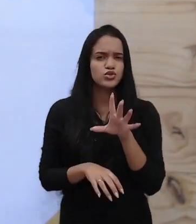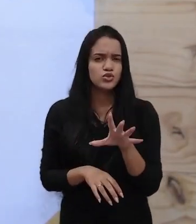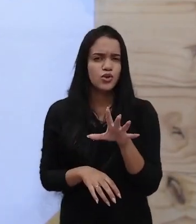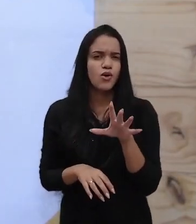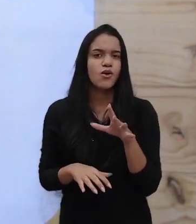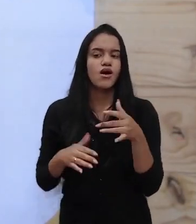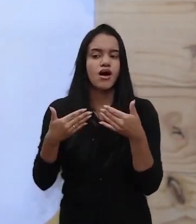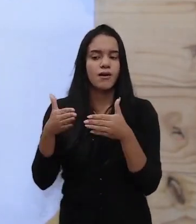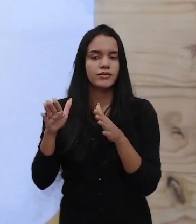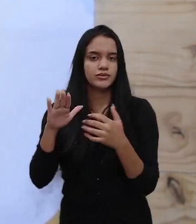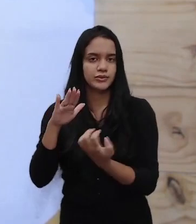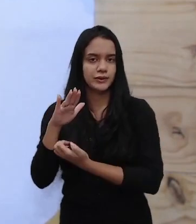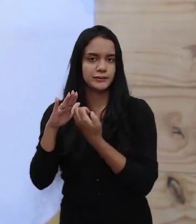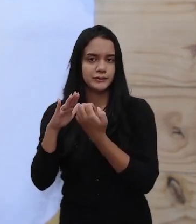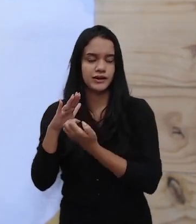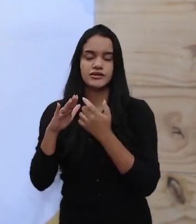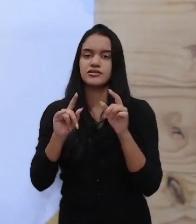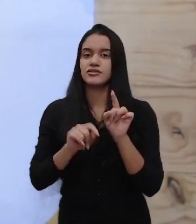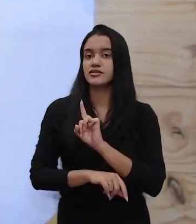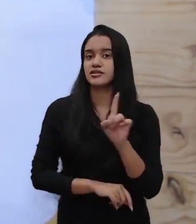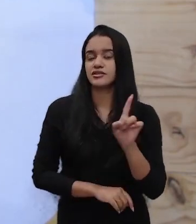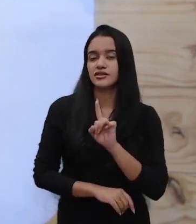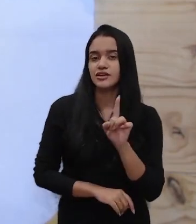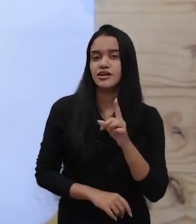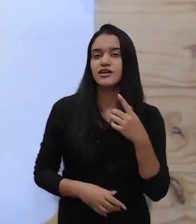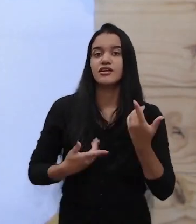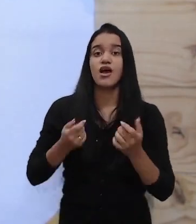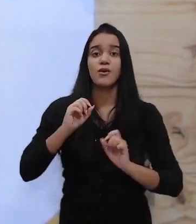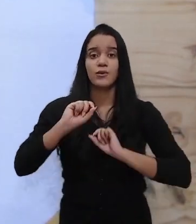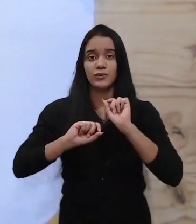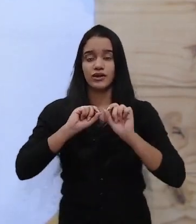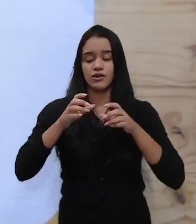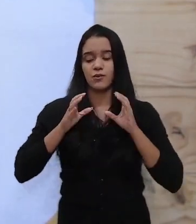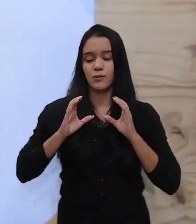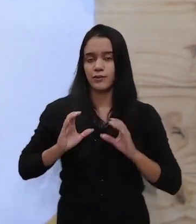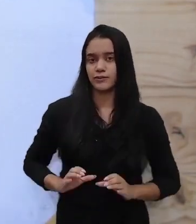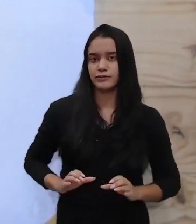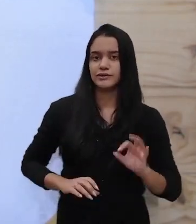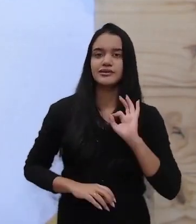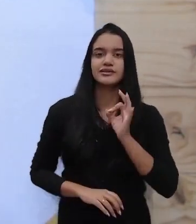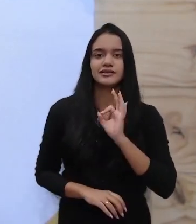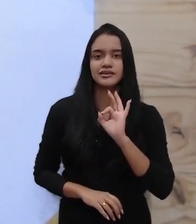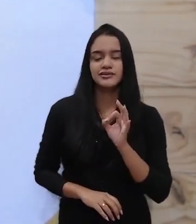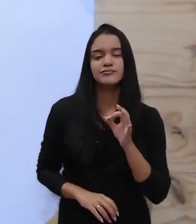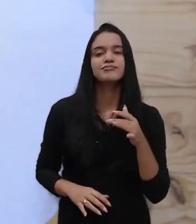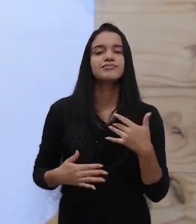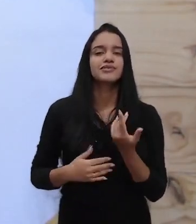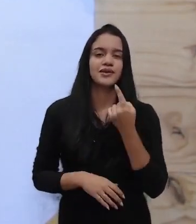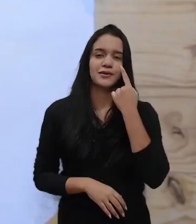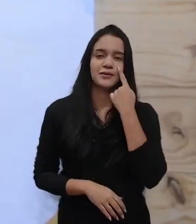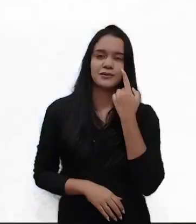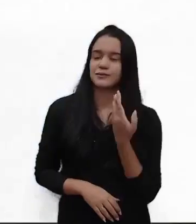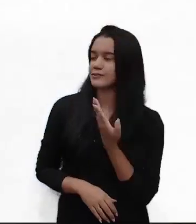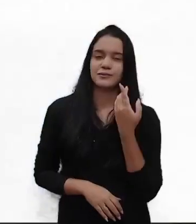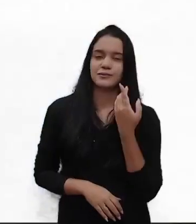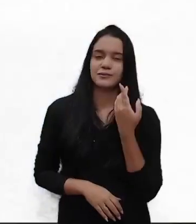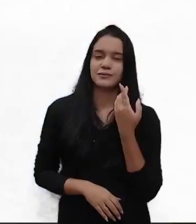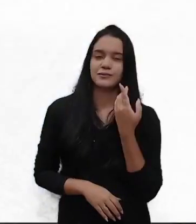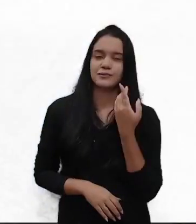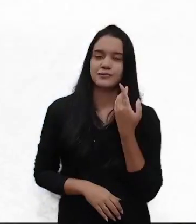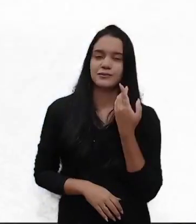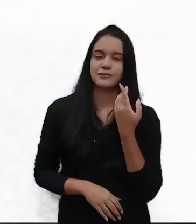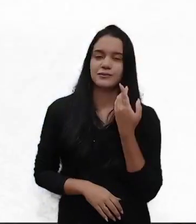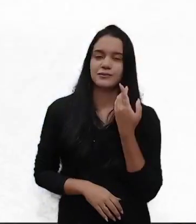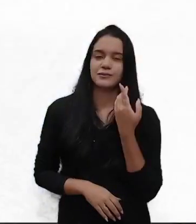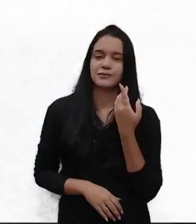empresa. Eu quero que você vá para os aspectos de comportamento, ok? E para isso, dá uma olhadinha no próximo slide. Do